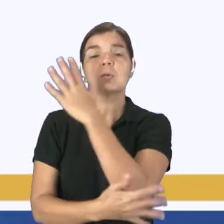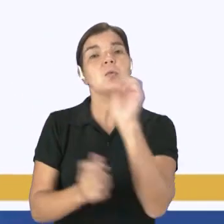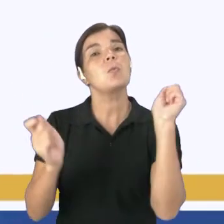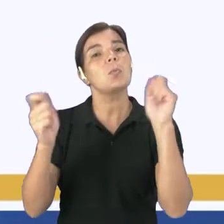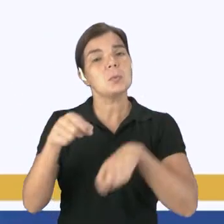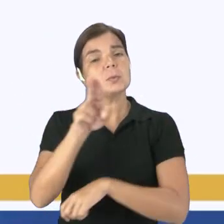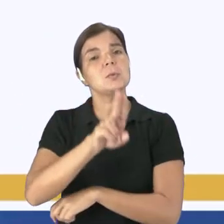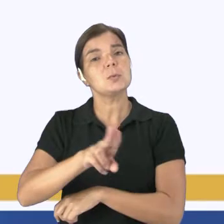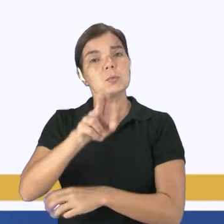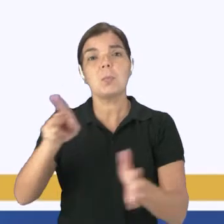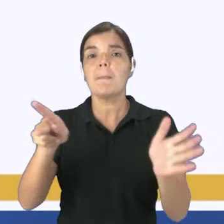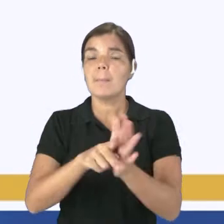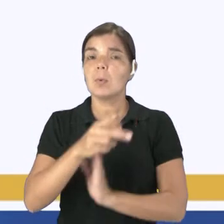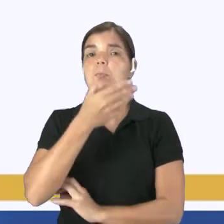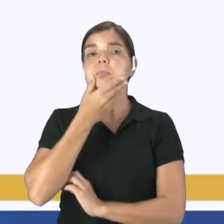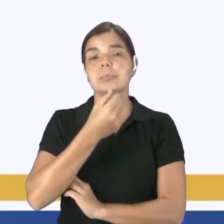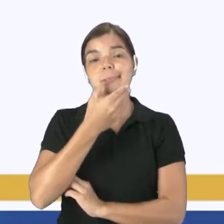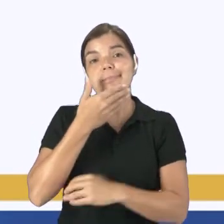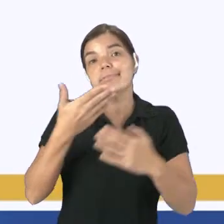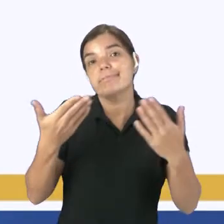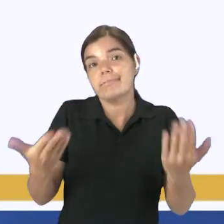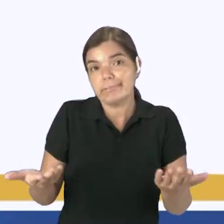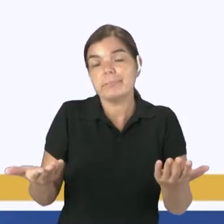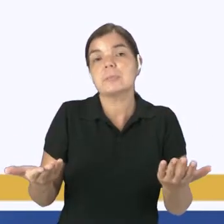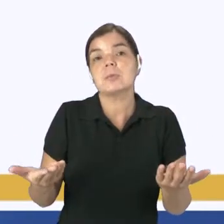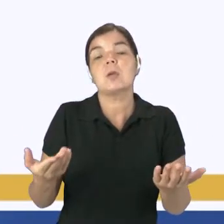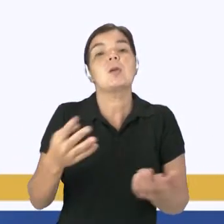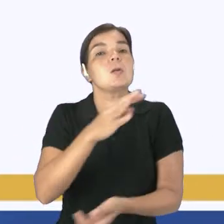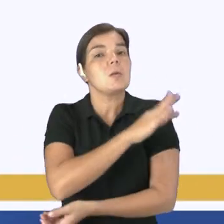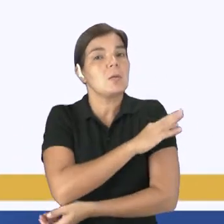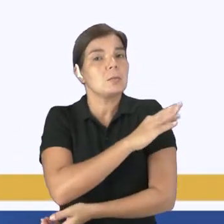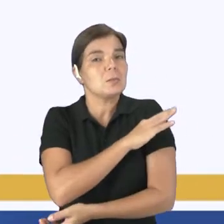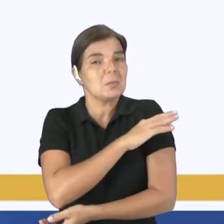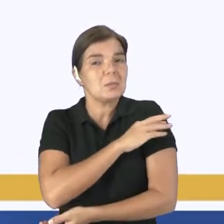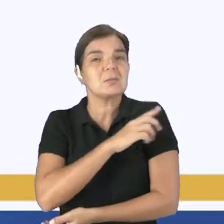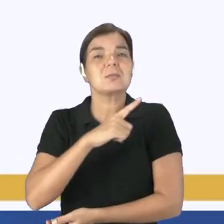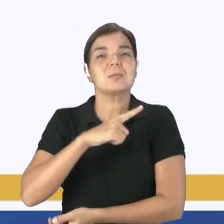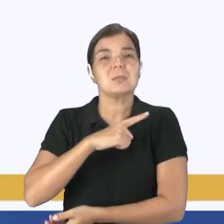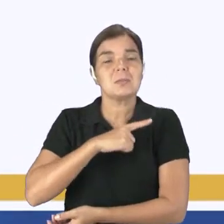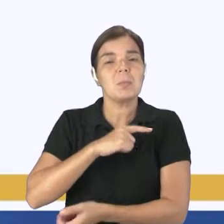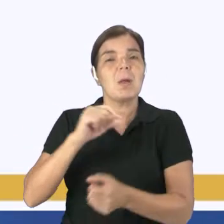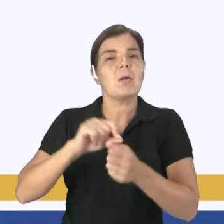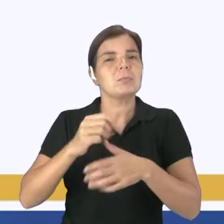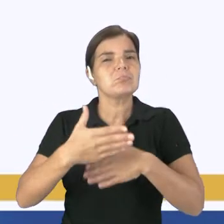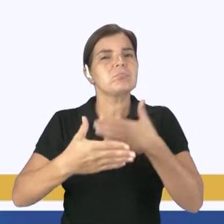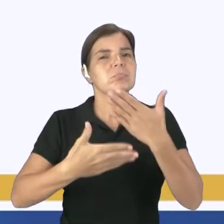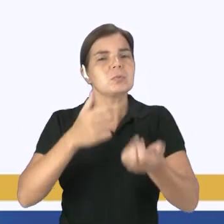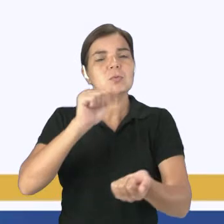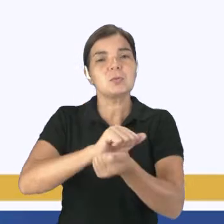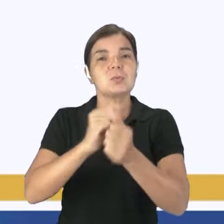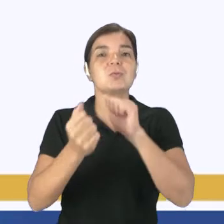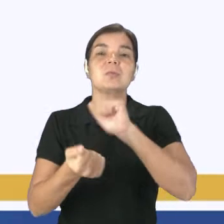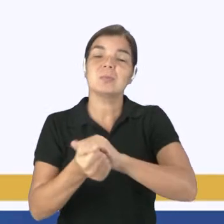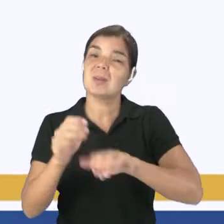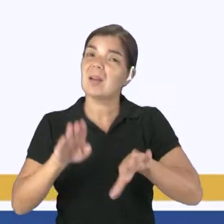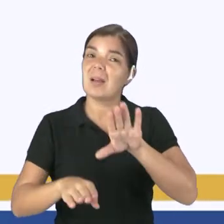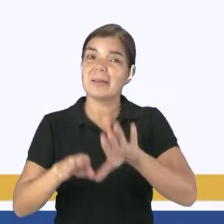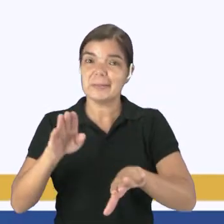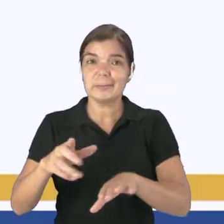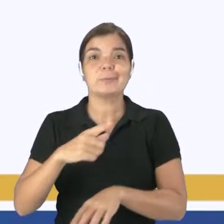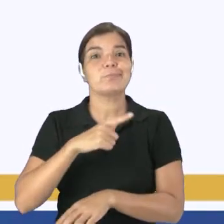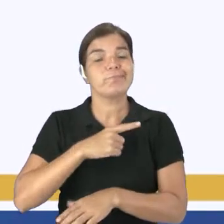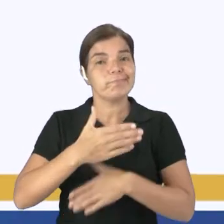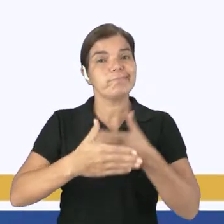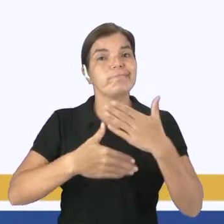ele mesmo, né? E aí acaba que as técnicas adquiridas para fazer o processo de adaptação muitas vezes tiveram um processo